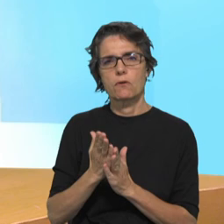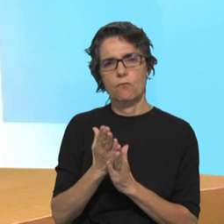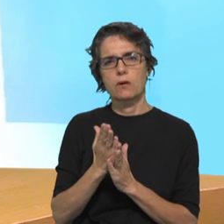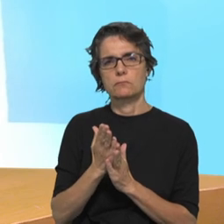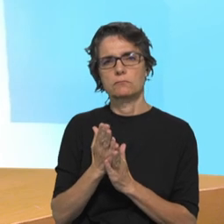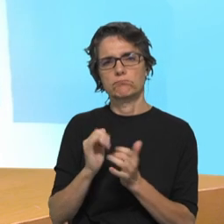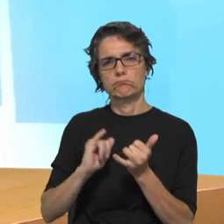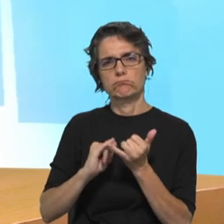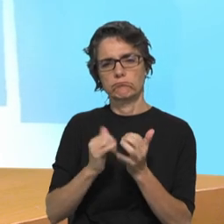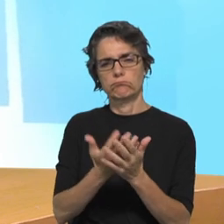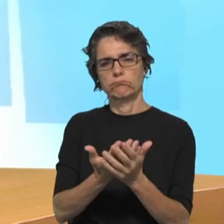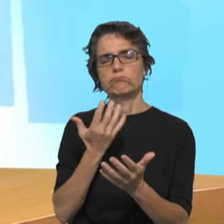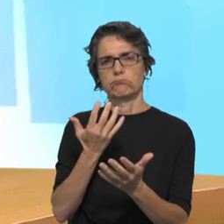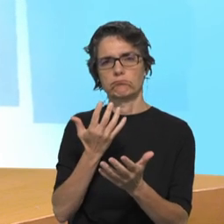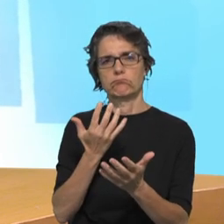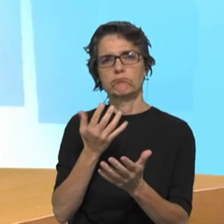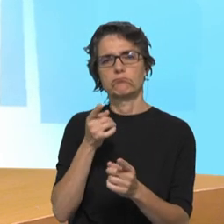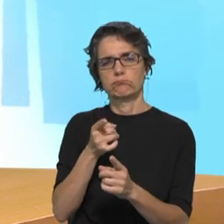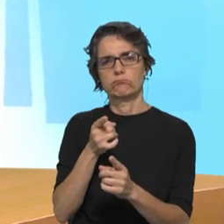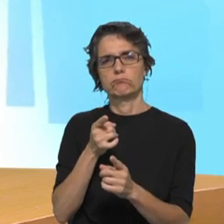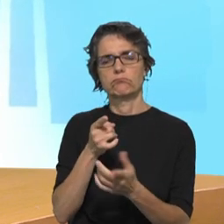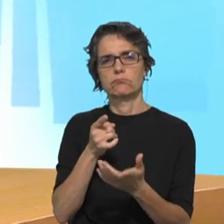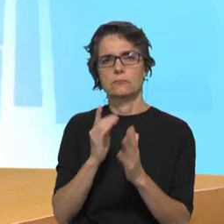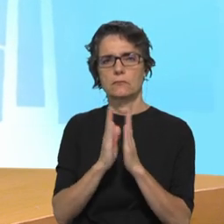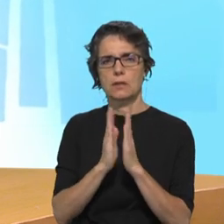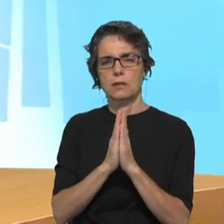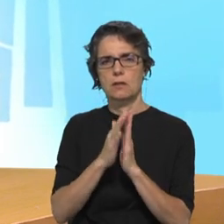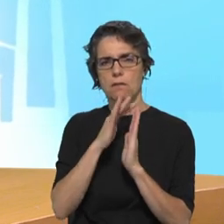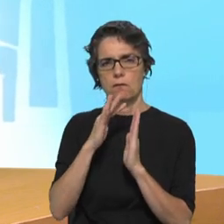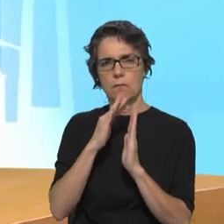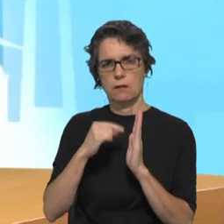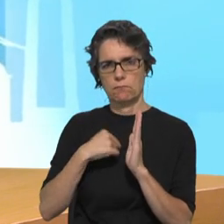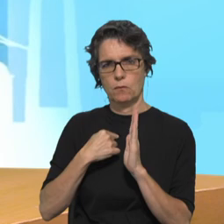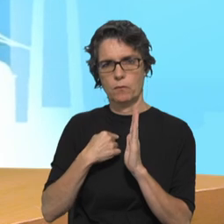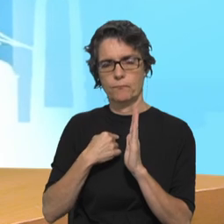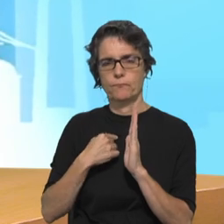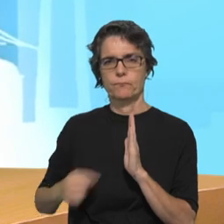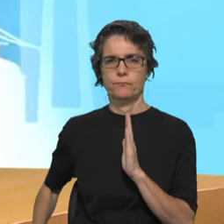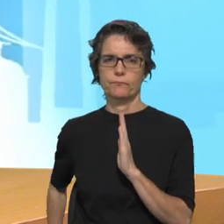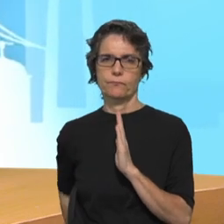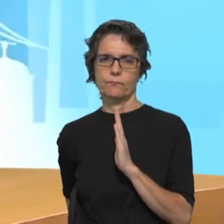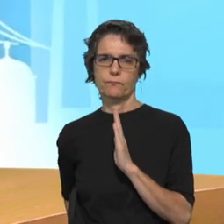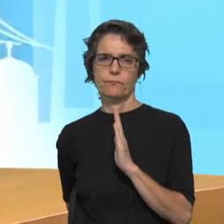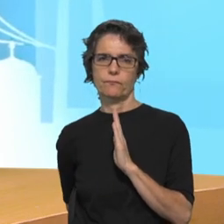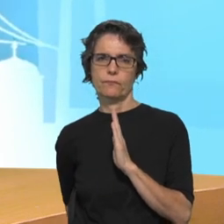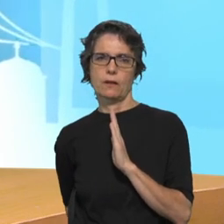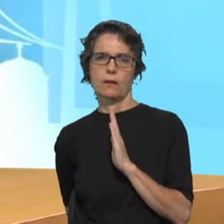a reconhecer a Igreja como sua casa de família. E é a responsabilidade ainda de